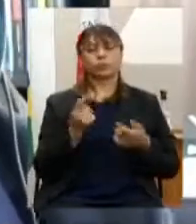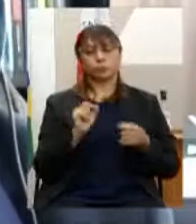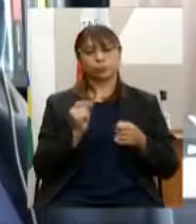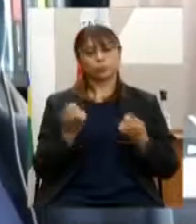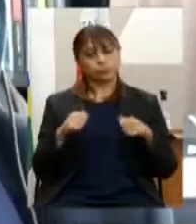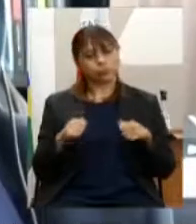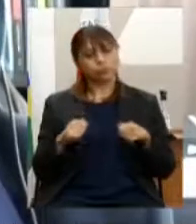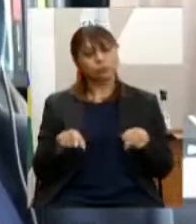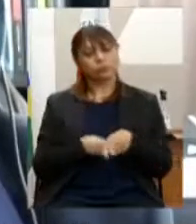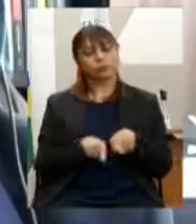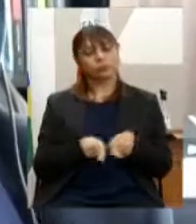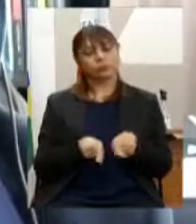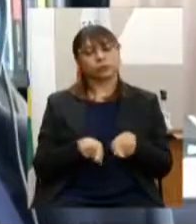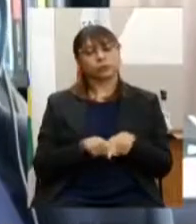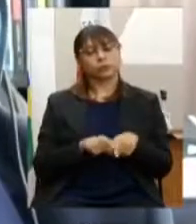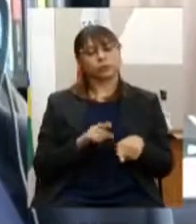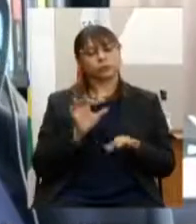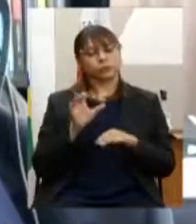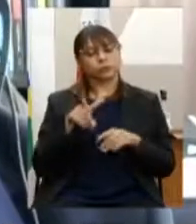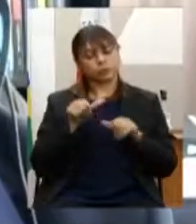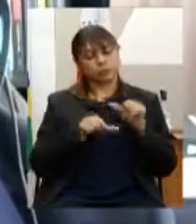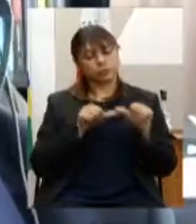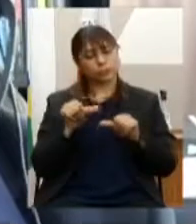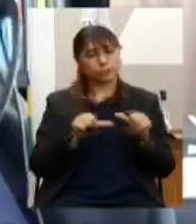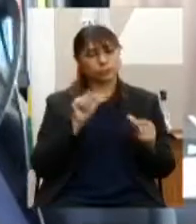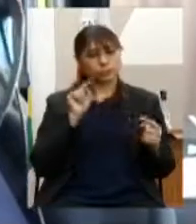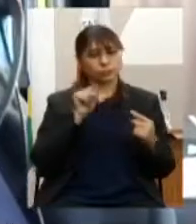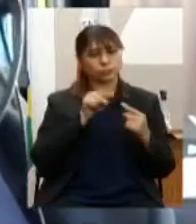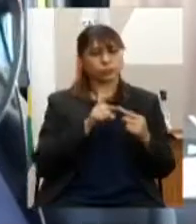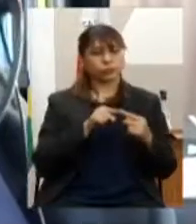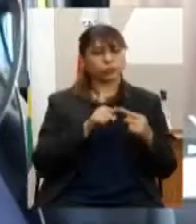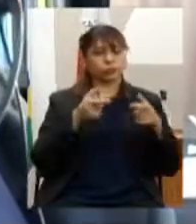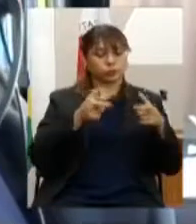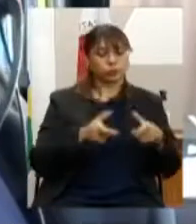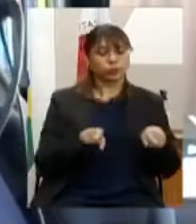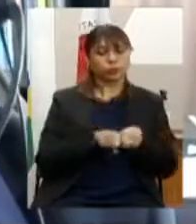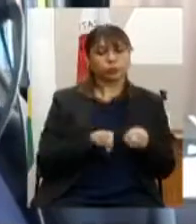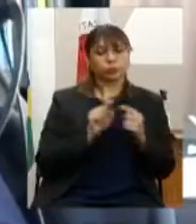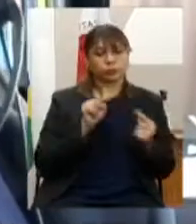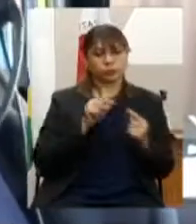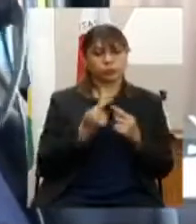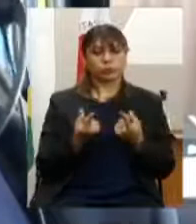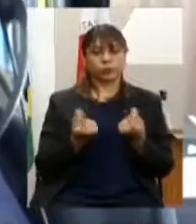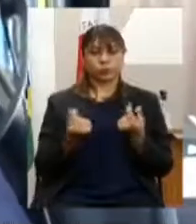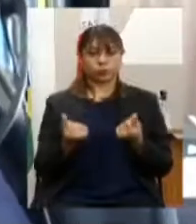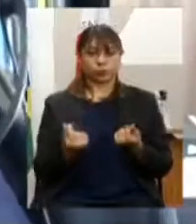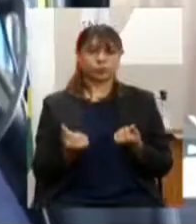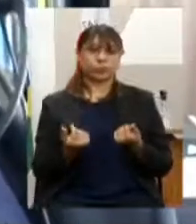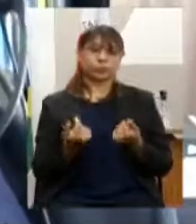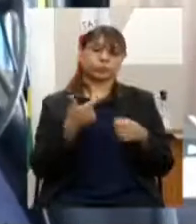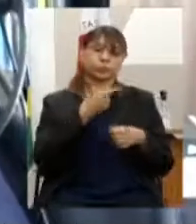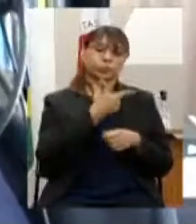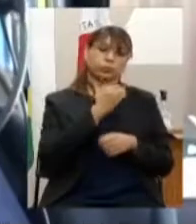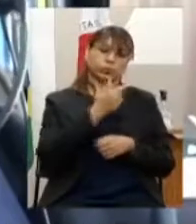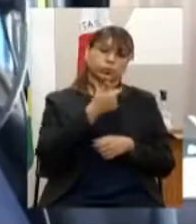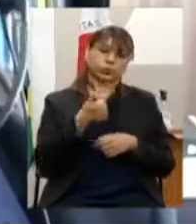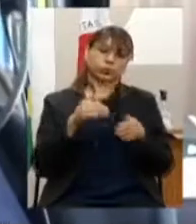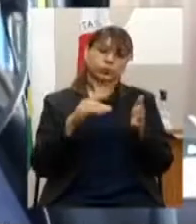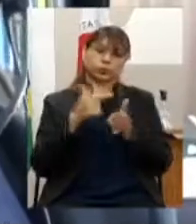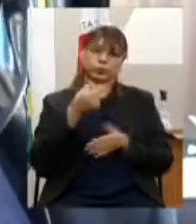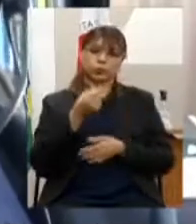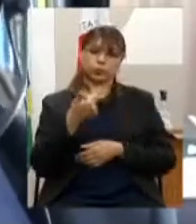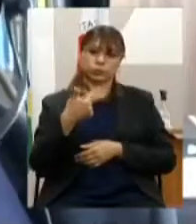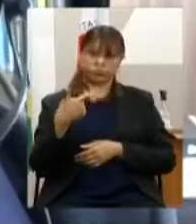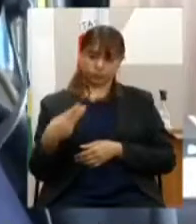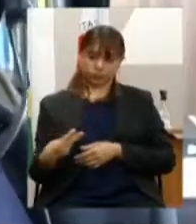estadual com metas físicas e financeiras em 2021 e 2023 com vistas a realização de duas edições